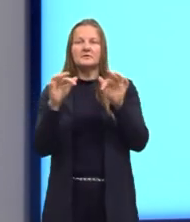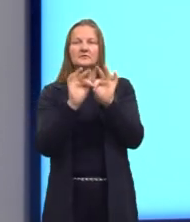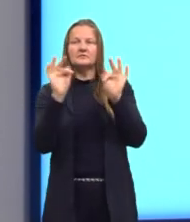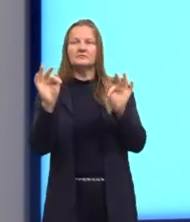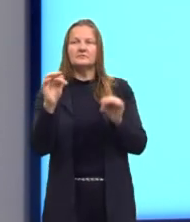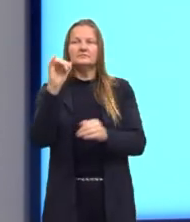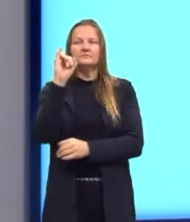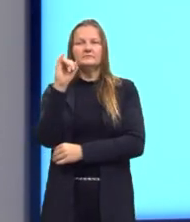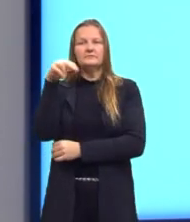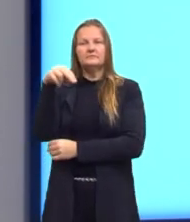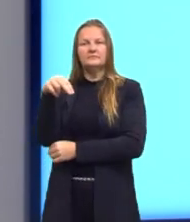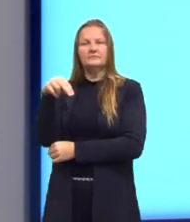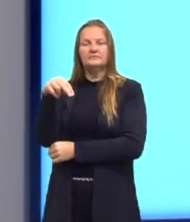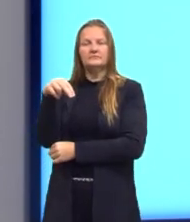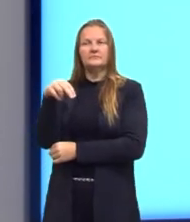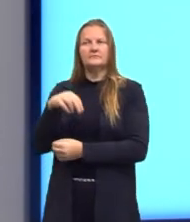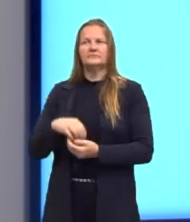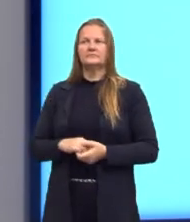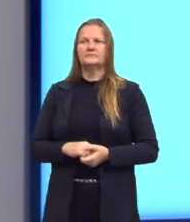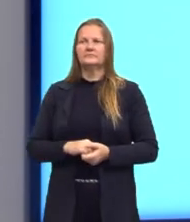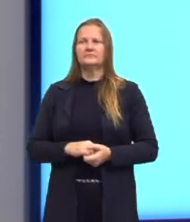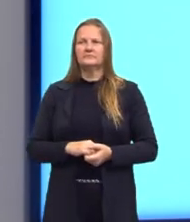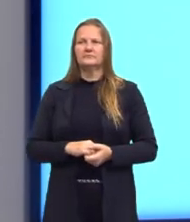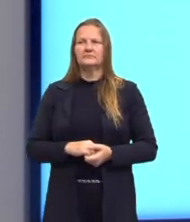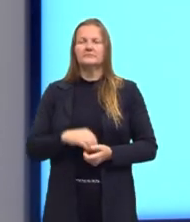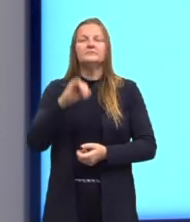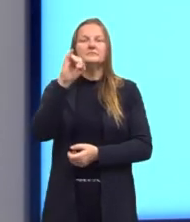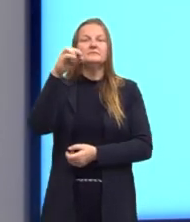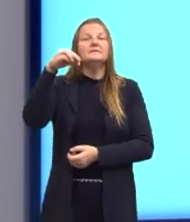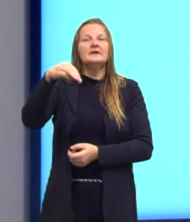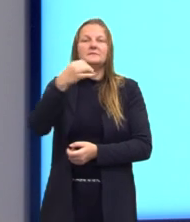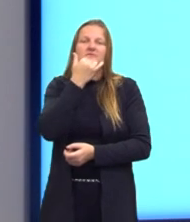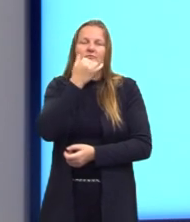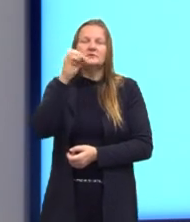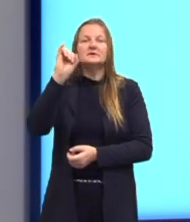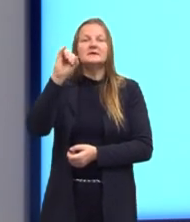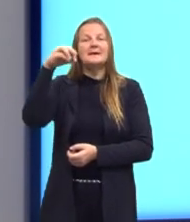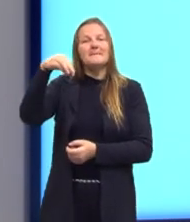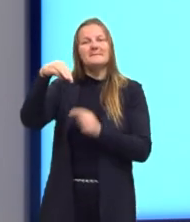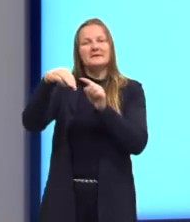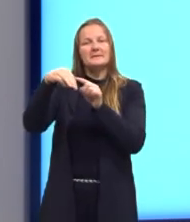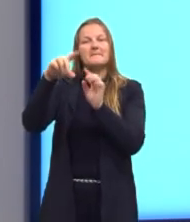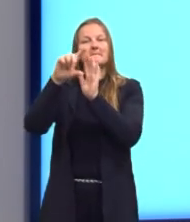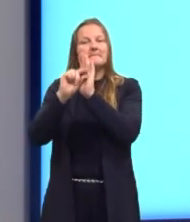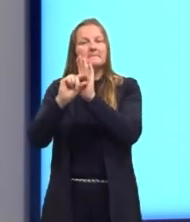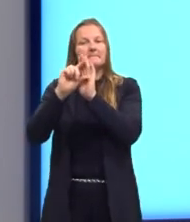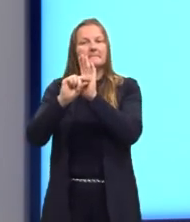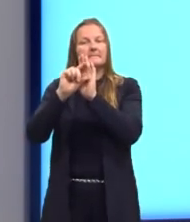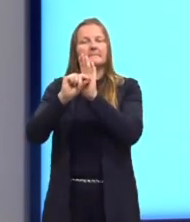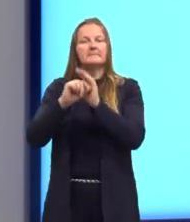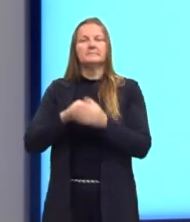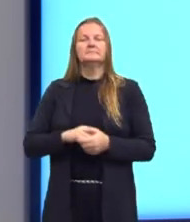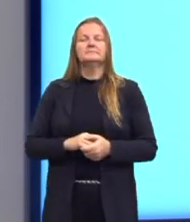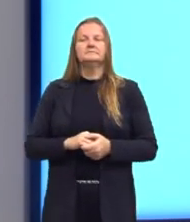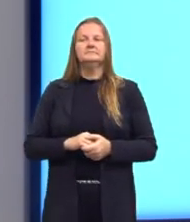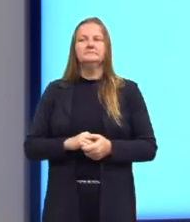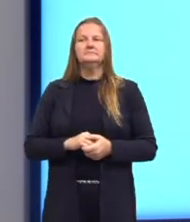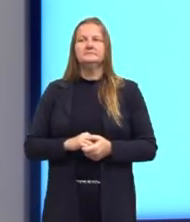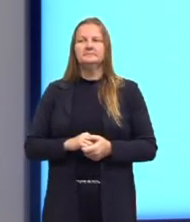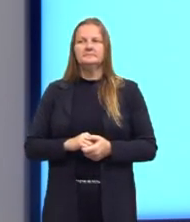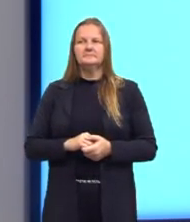I, M, tá? Geralmente, ele, então, o I maiúsculo e o M minúsculo. Então, a imagem da função.